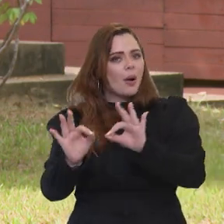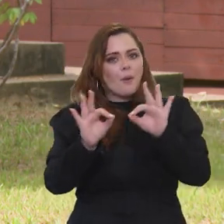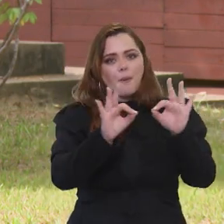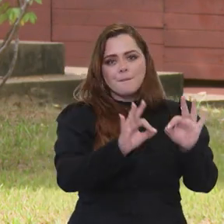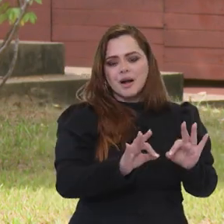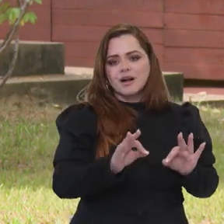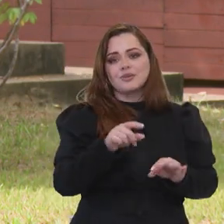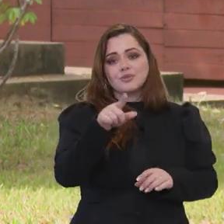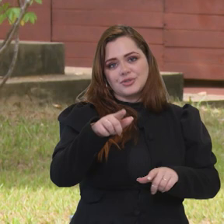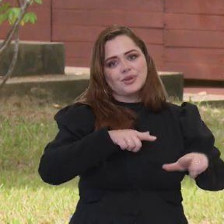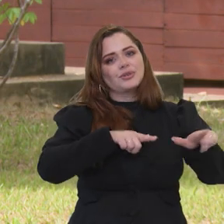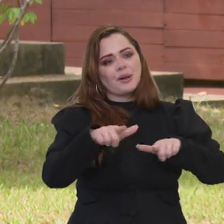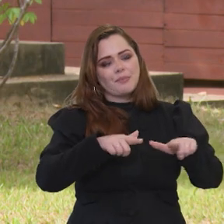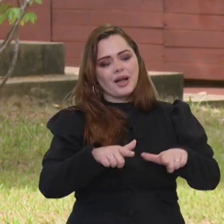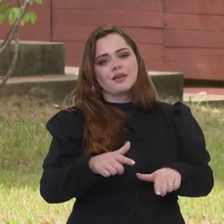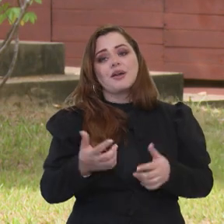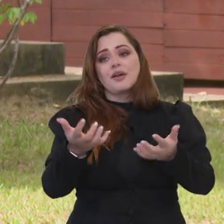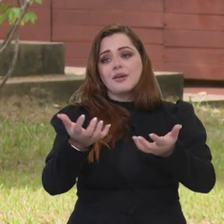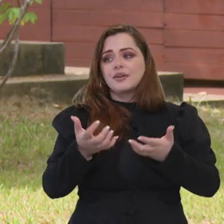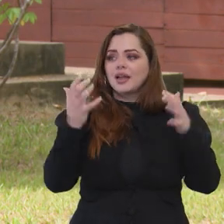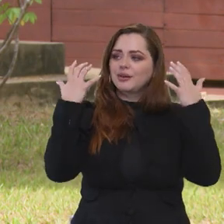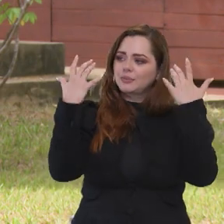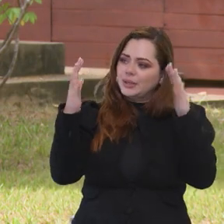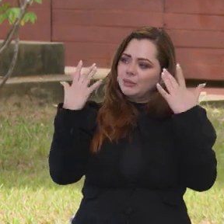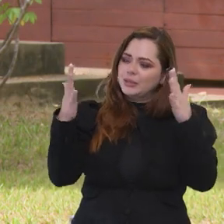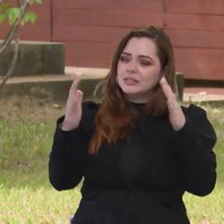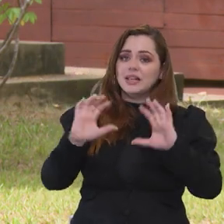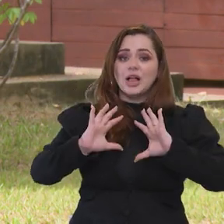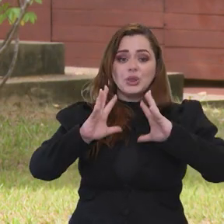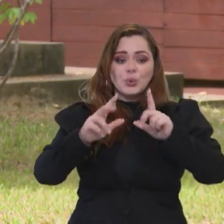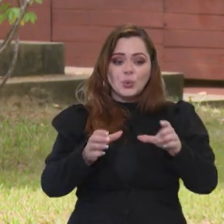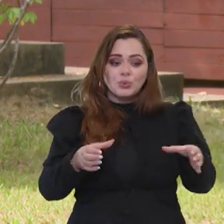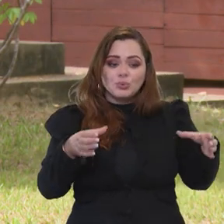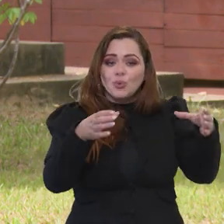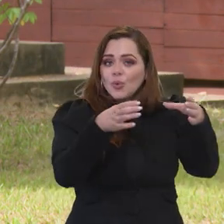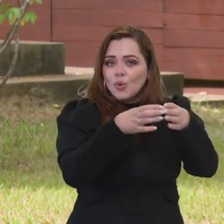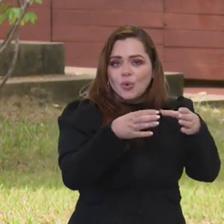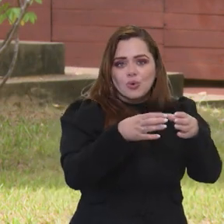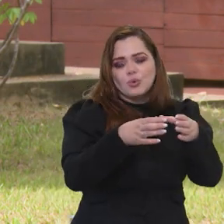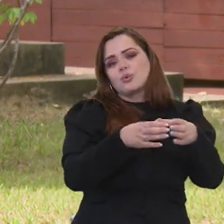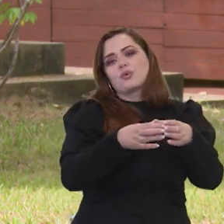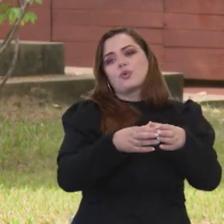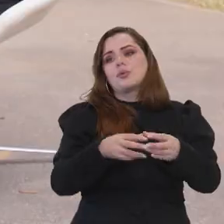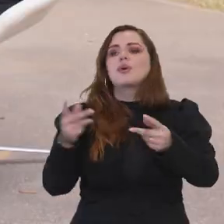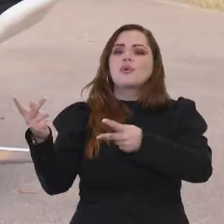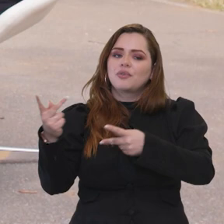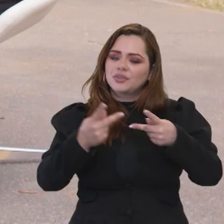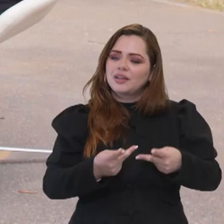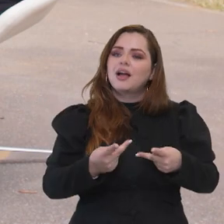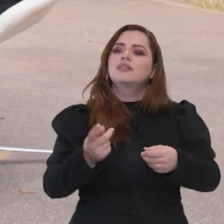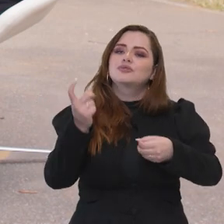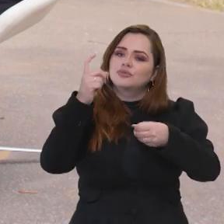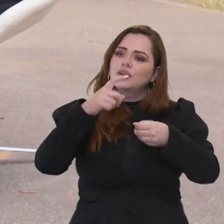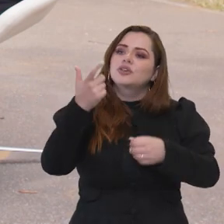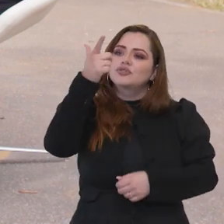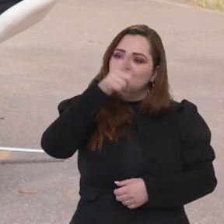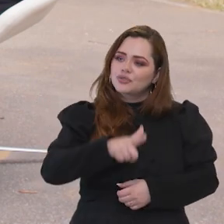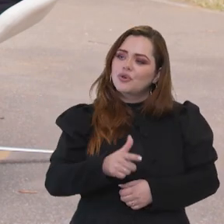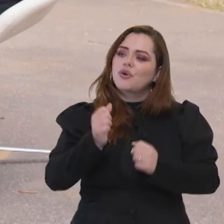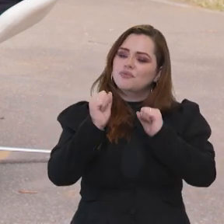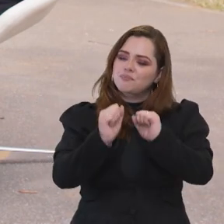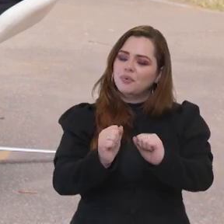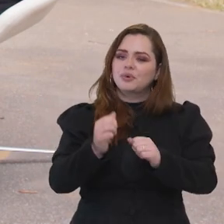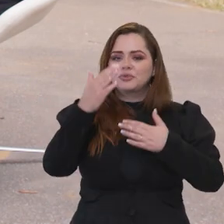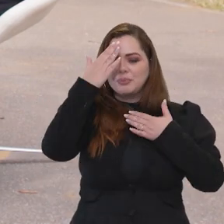acompanho o seu trabalho e quero aqui parabenizar toda a tua equipe aqui. E, com certeza, quando for convidar, estarei aqui